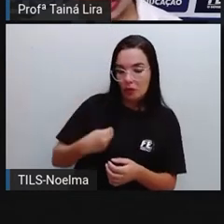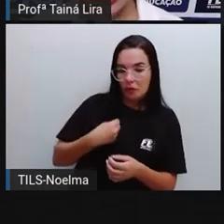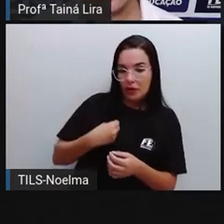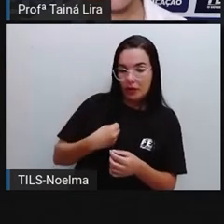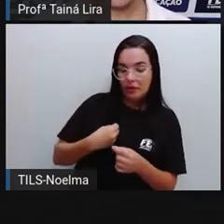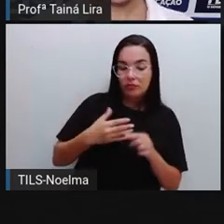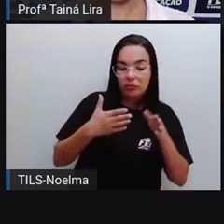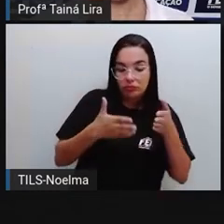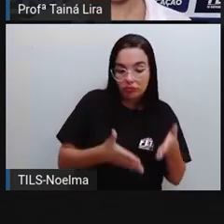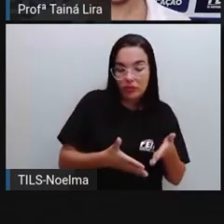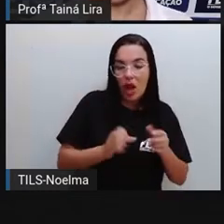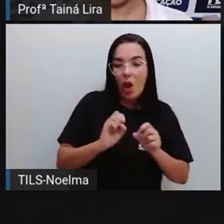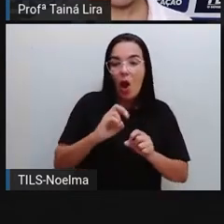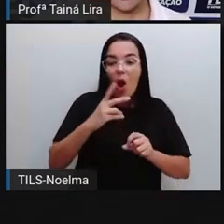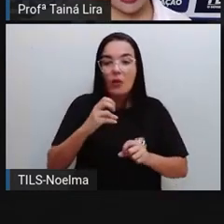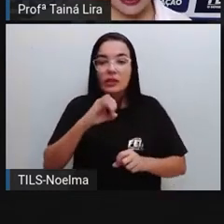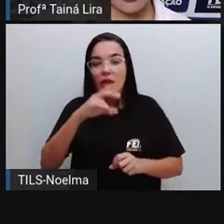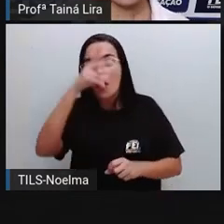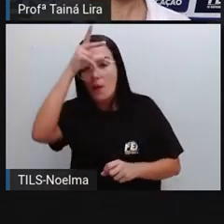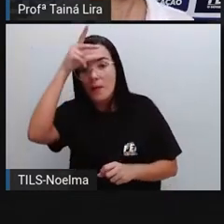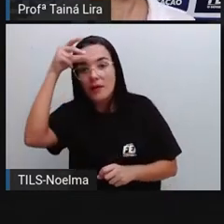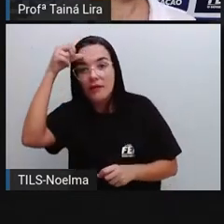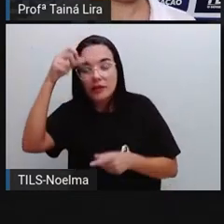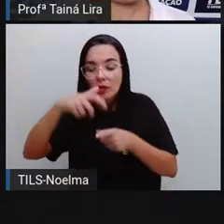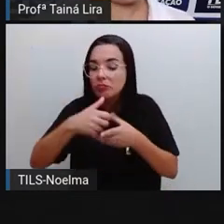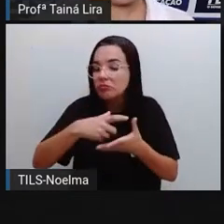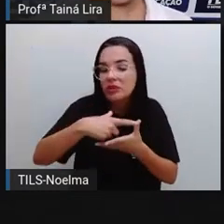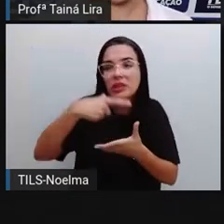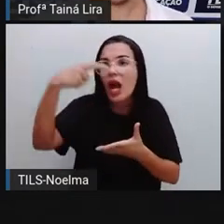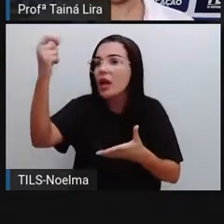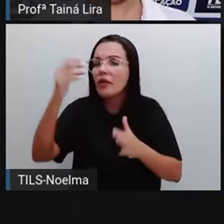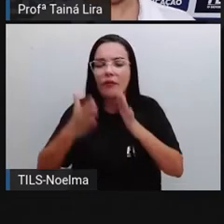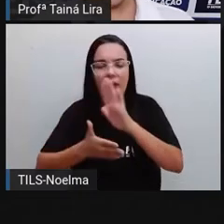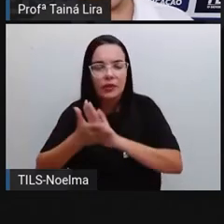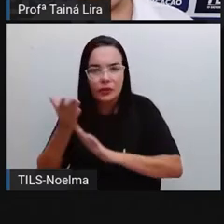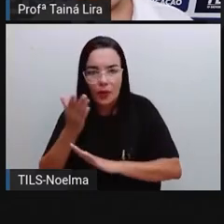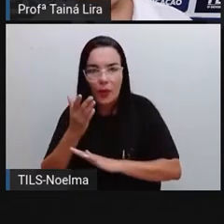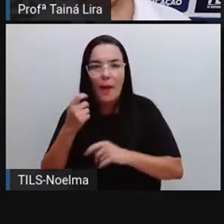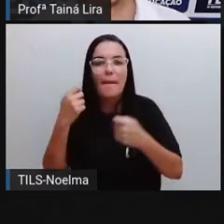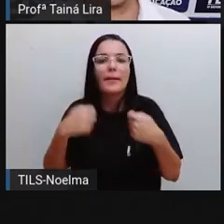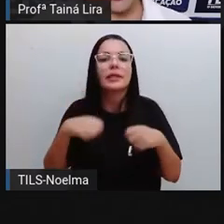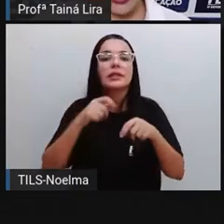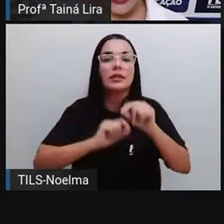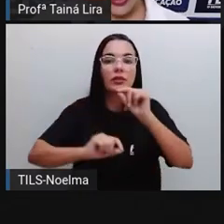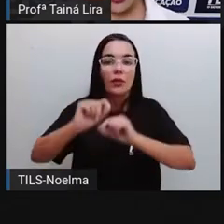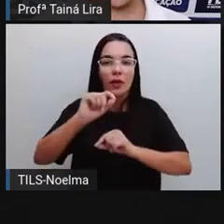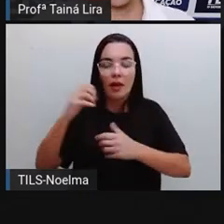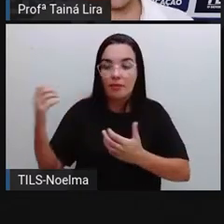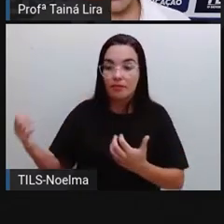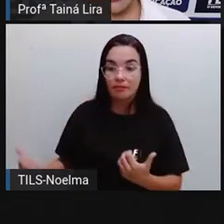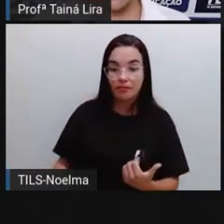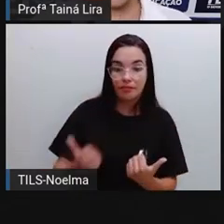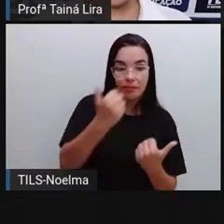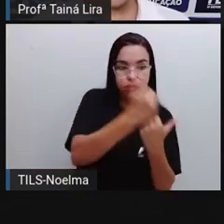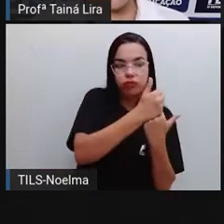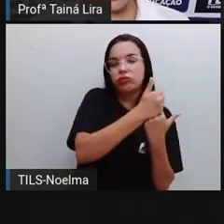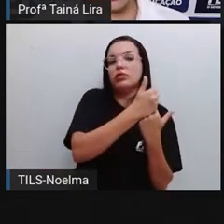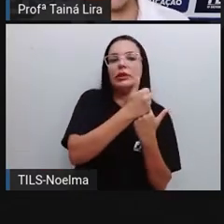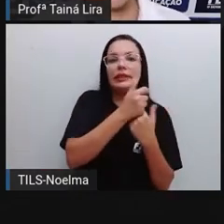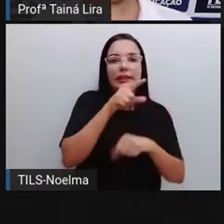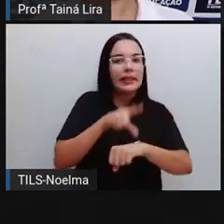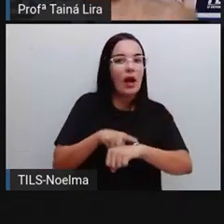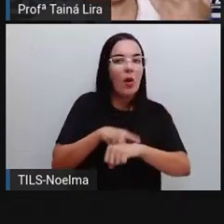ausente. Porque, por exemplo, se o prefeito estiver ausente, ele assume interinamente a prefeitura da